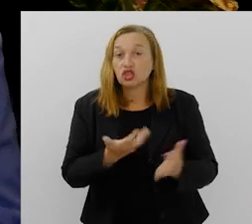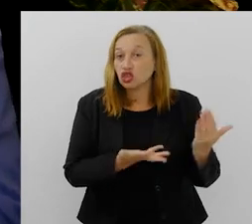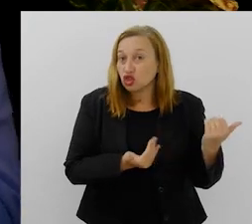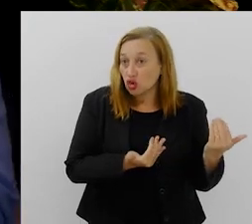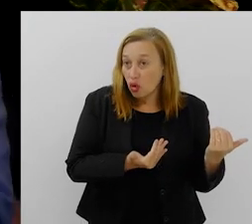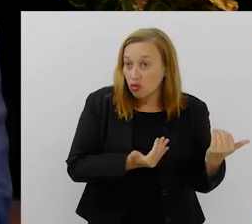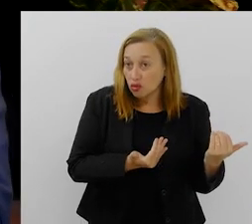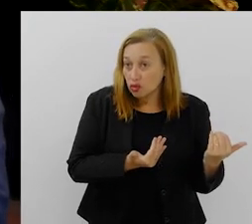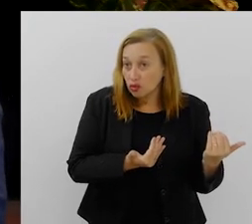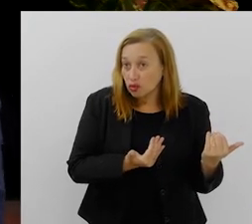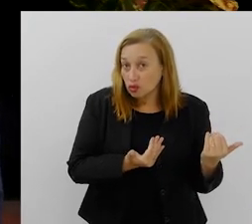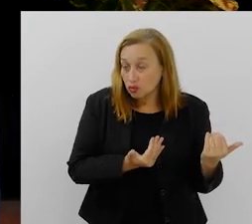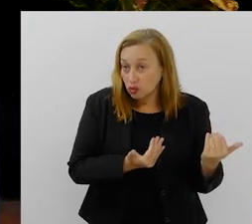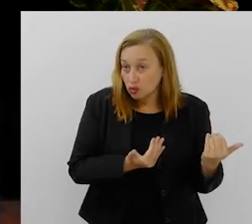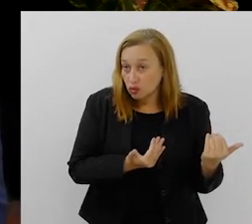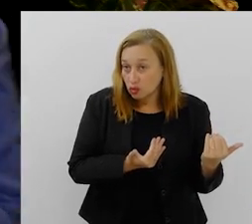jovens